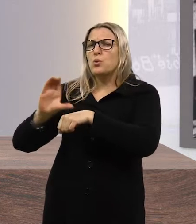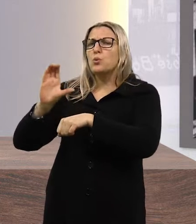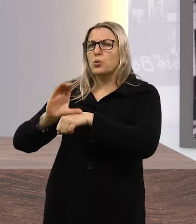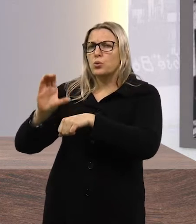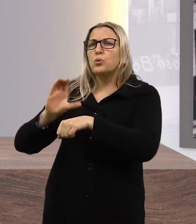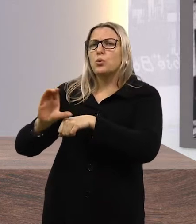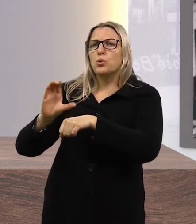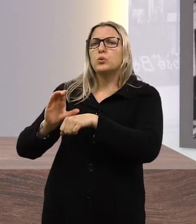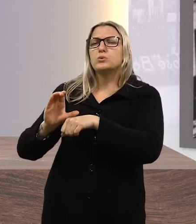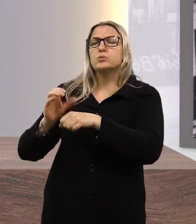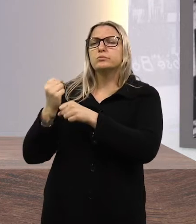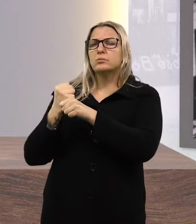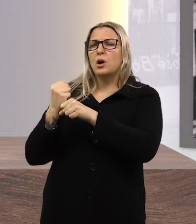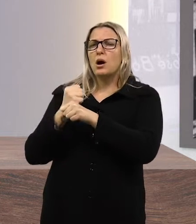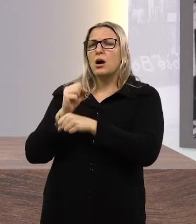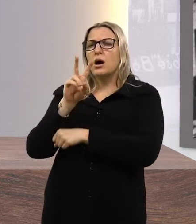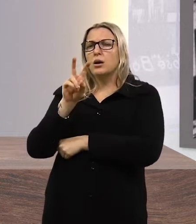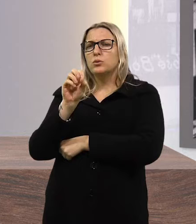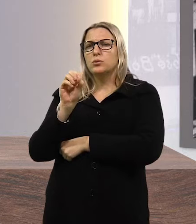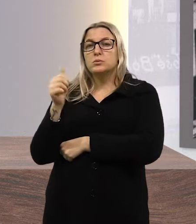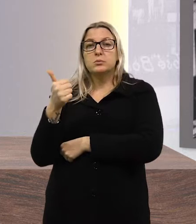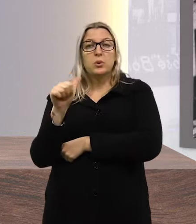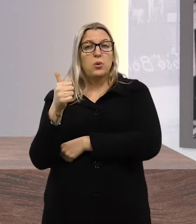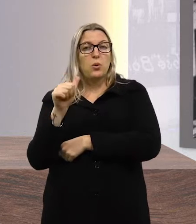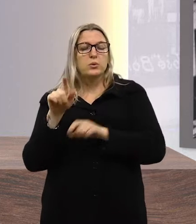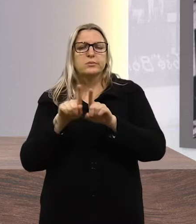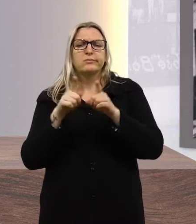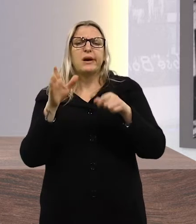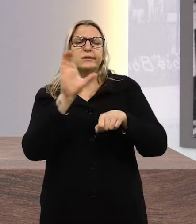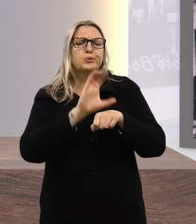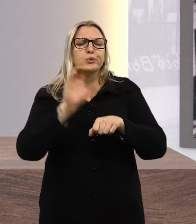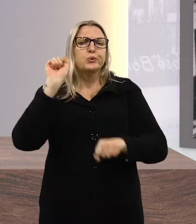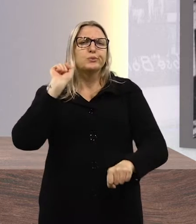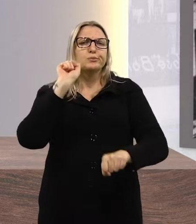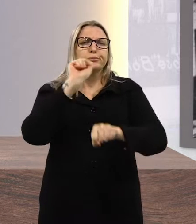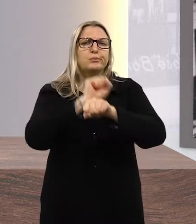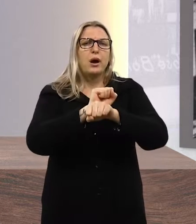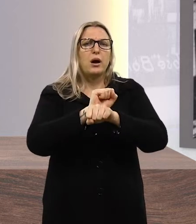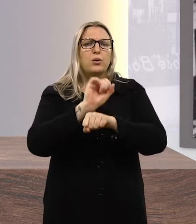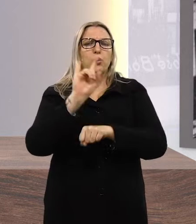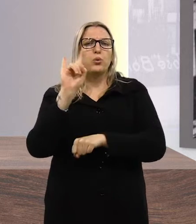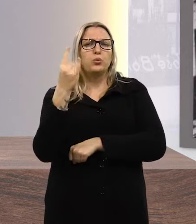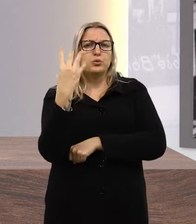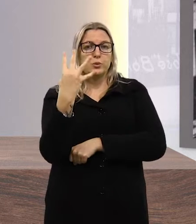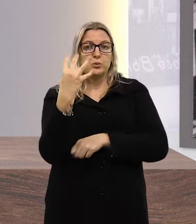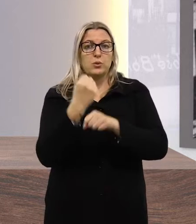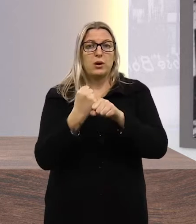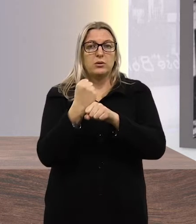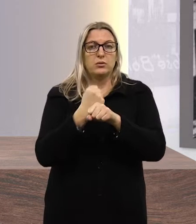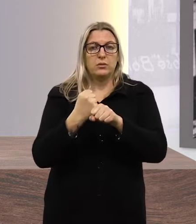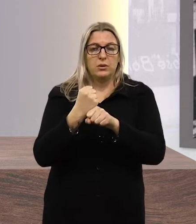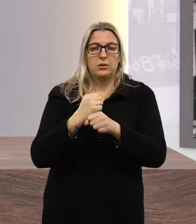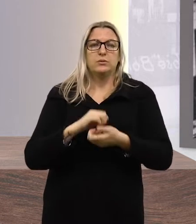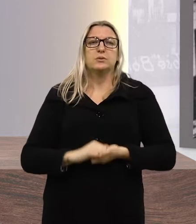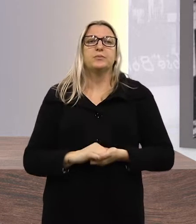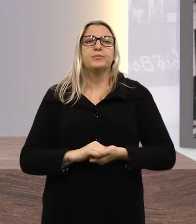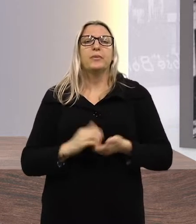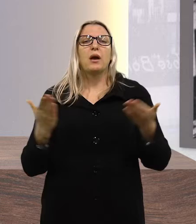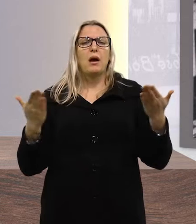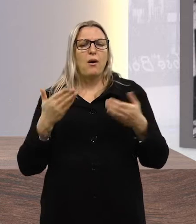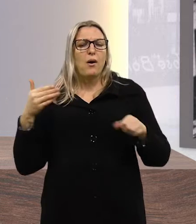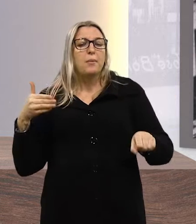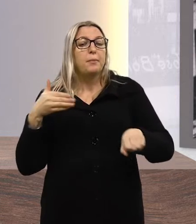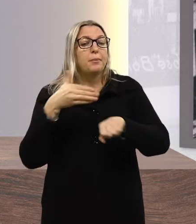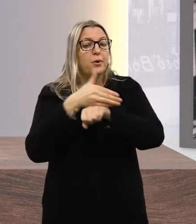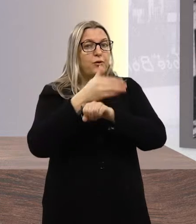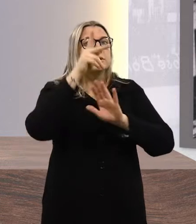oferecido aos estudantes de escolas públicas de Erechim desde 2011, mas o curso foi interrompido nos últimos